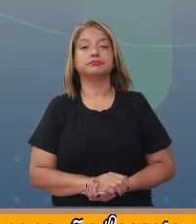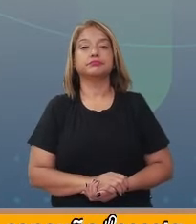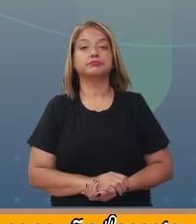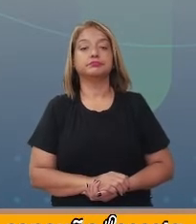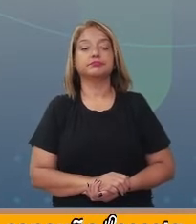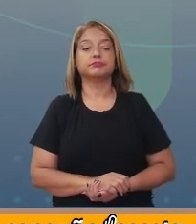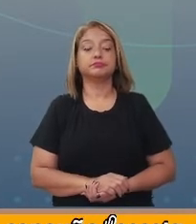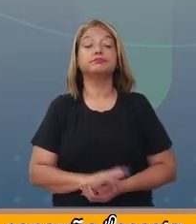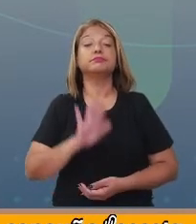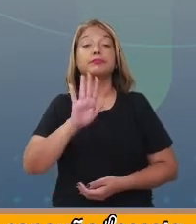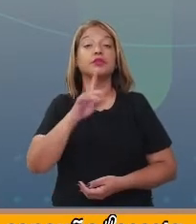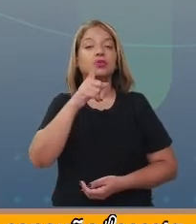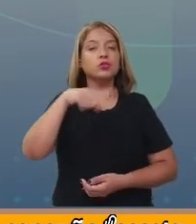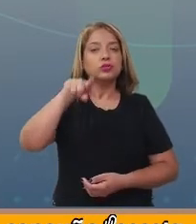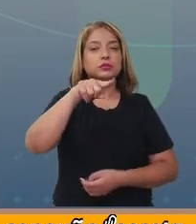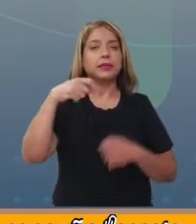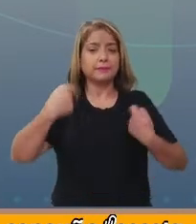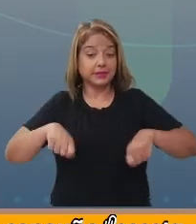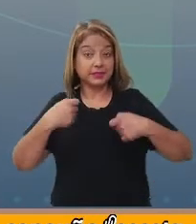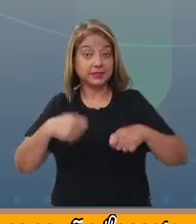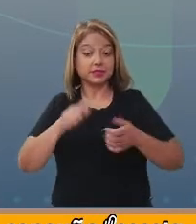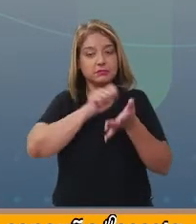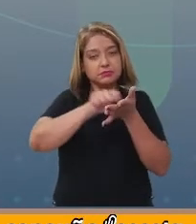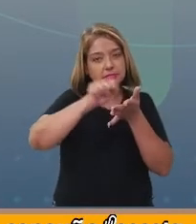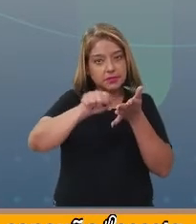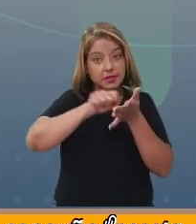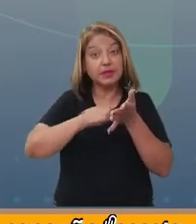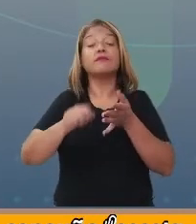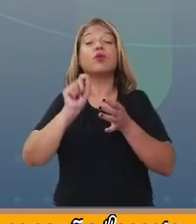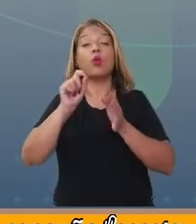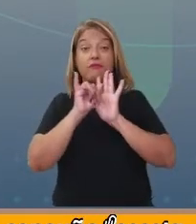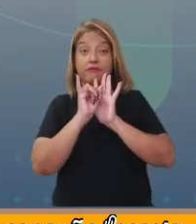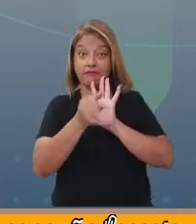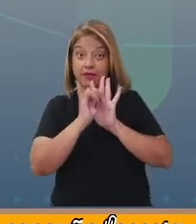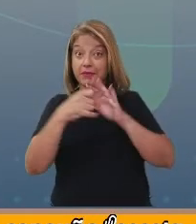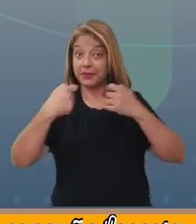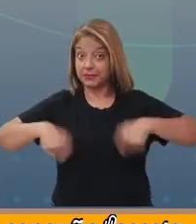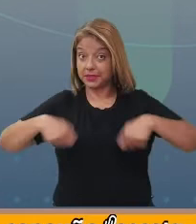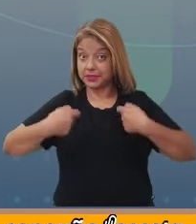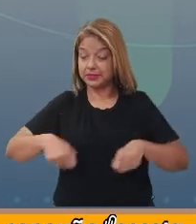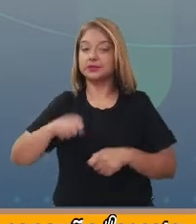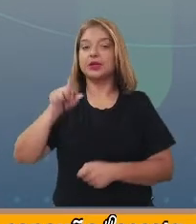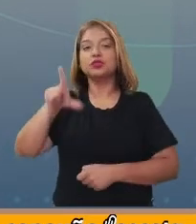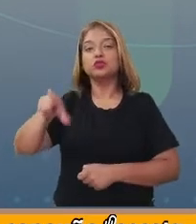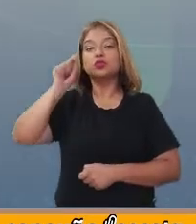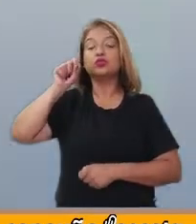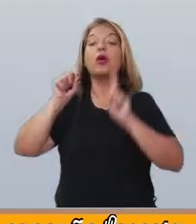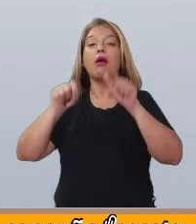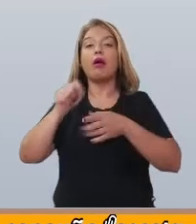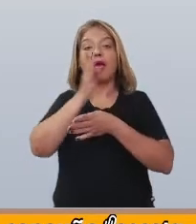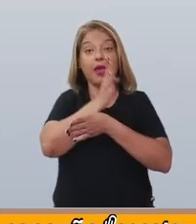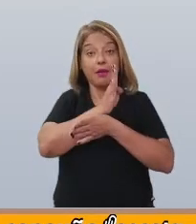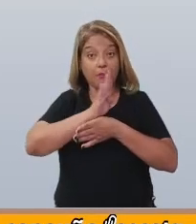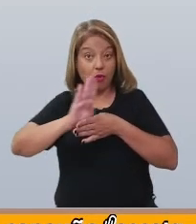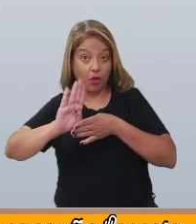Para produzir uma fábula, é necessário escolher a moral,